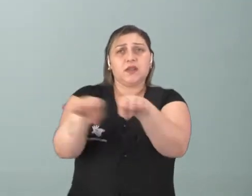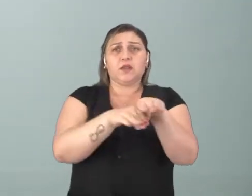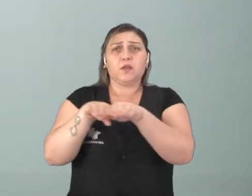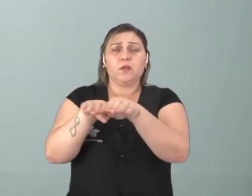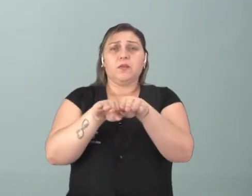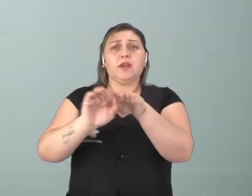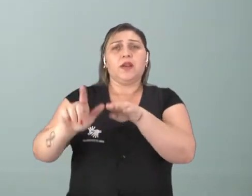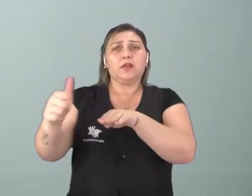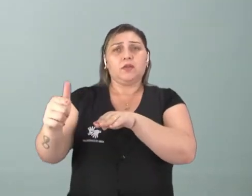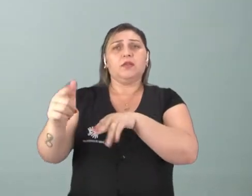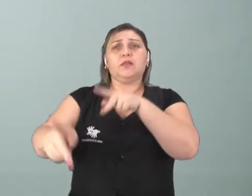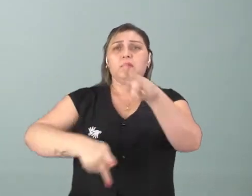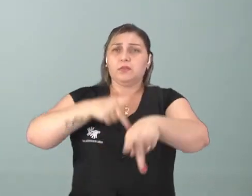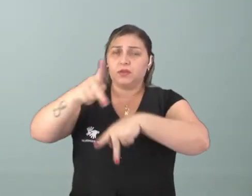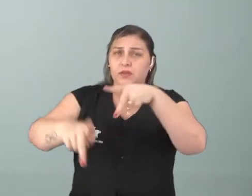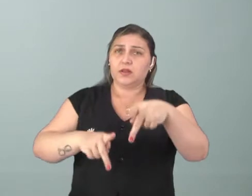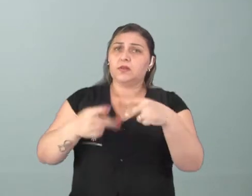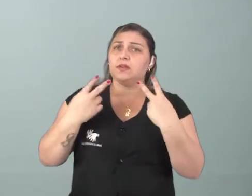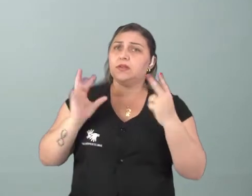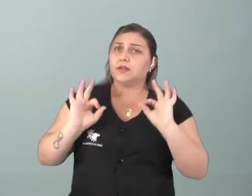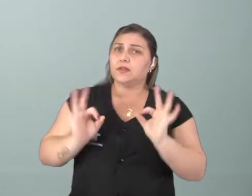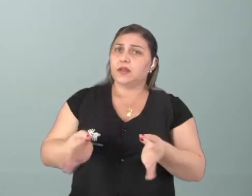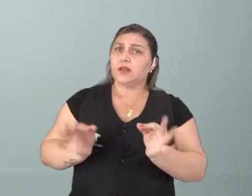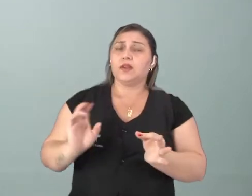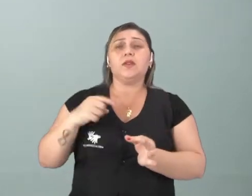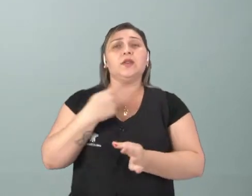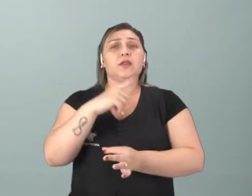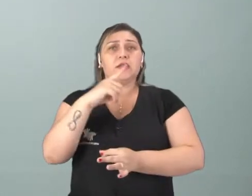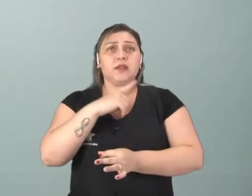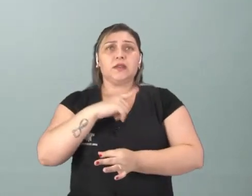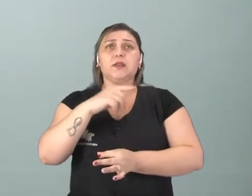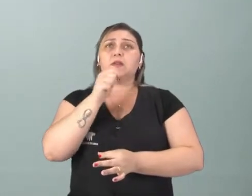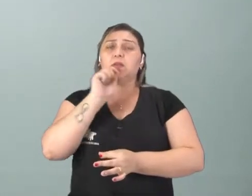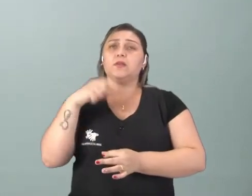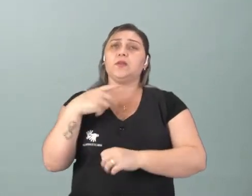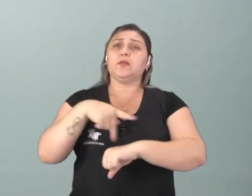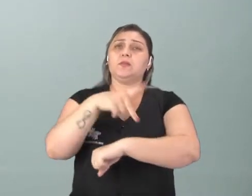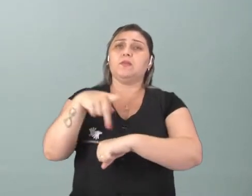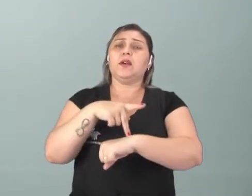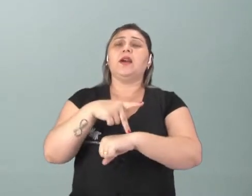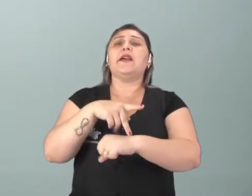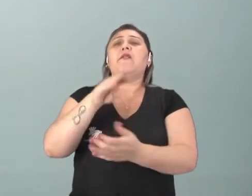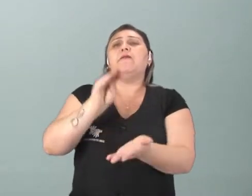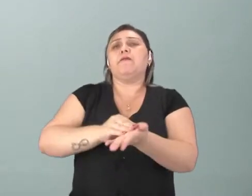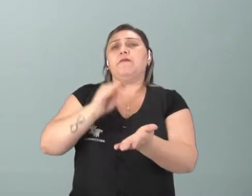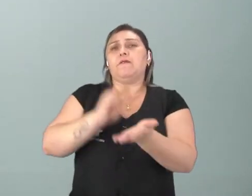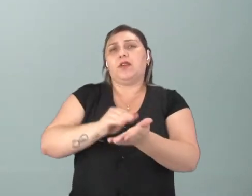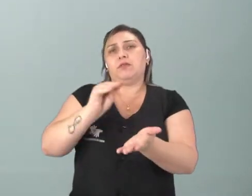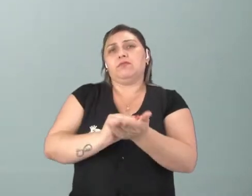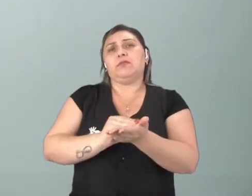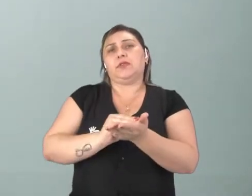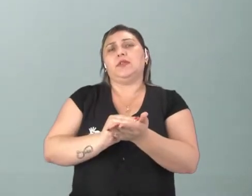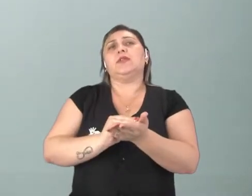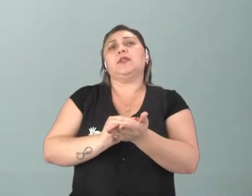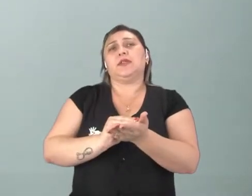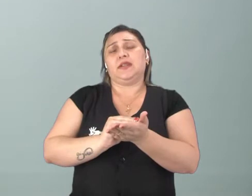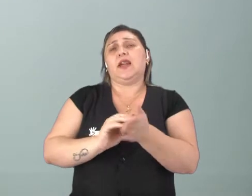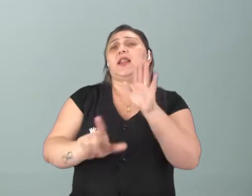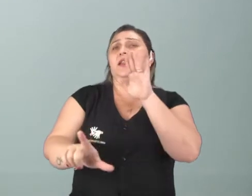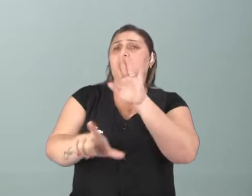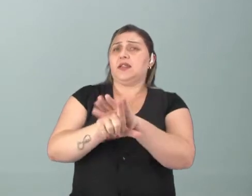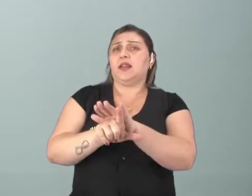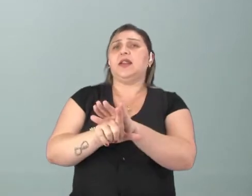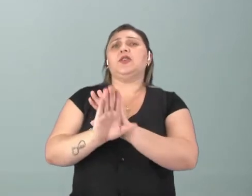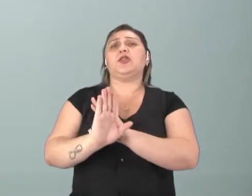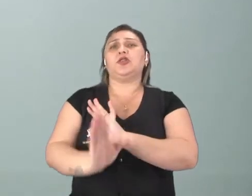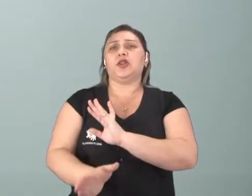aos demais. Certo? Então, a gente tem ainda no nosso país um desfalque muito grande nesse sentido. Apesar das leis que a